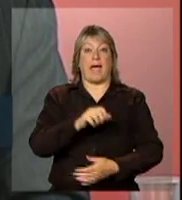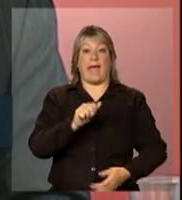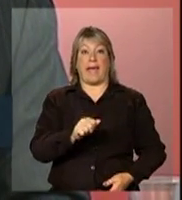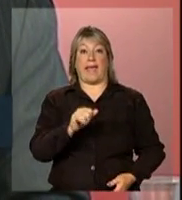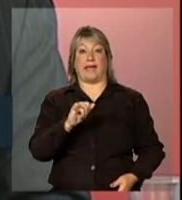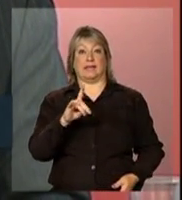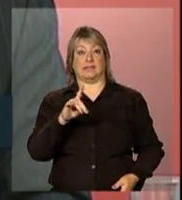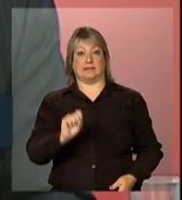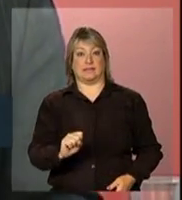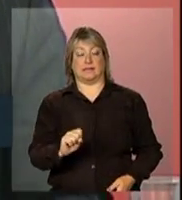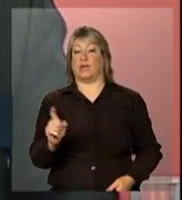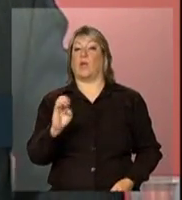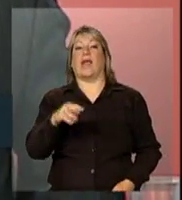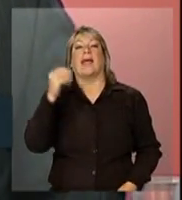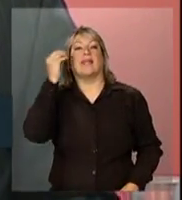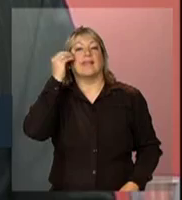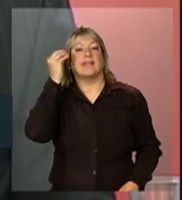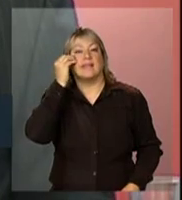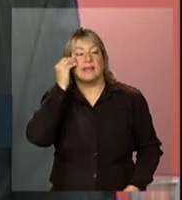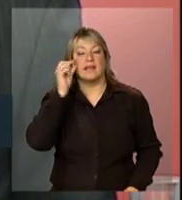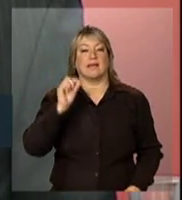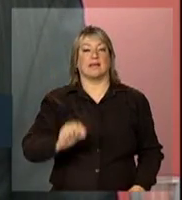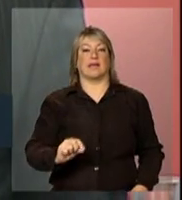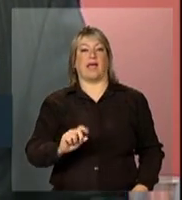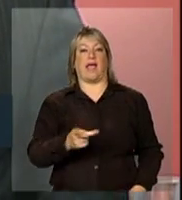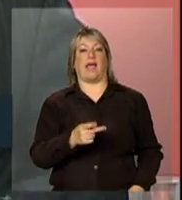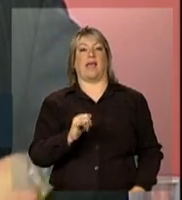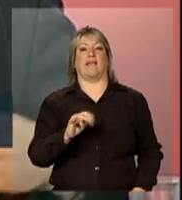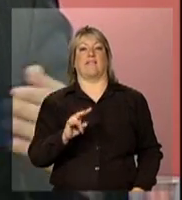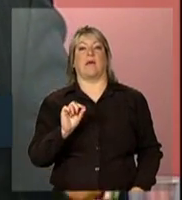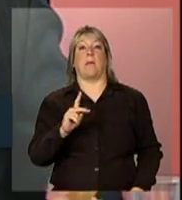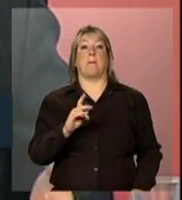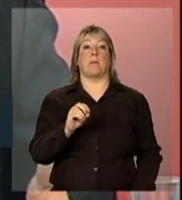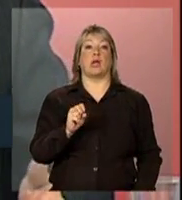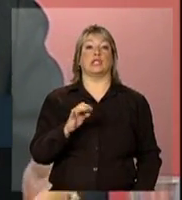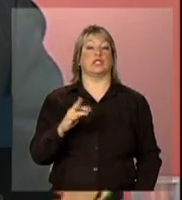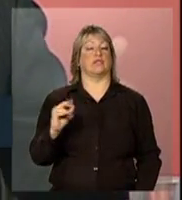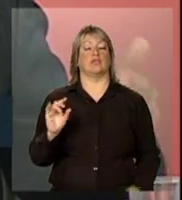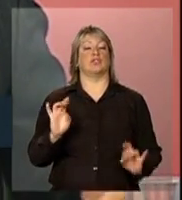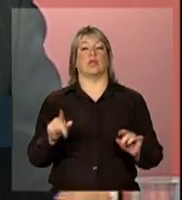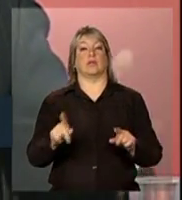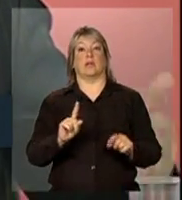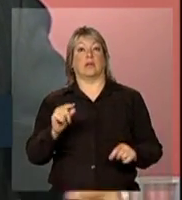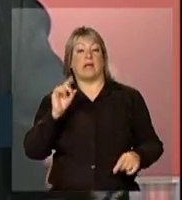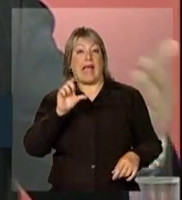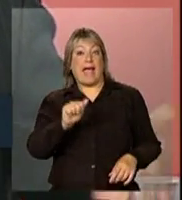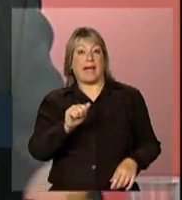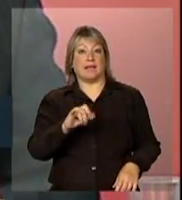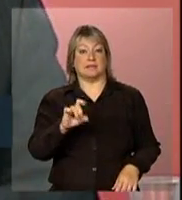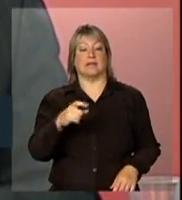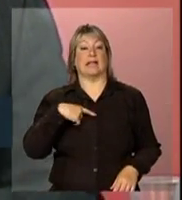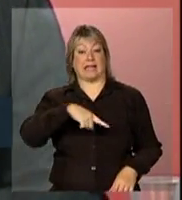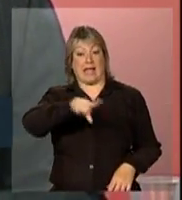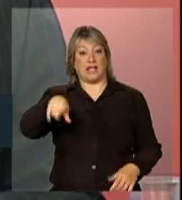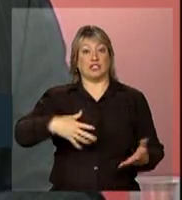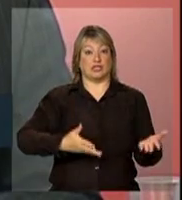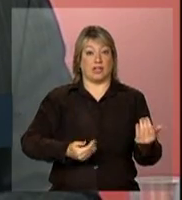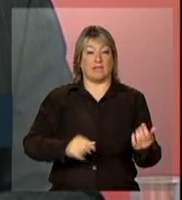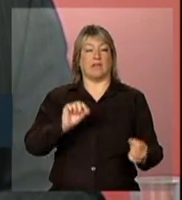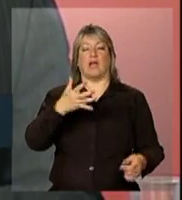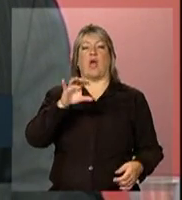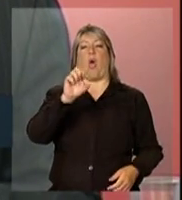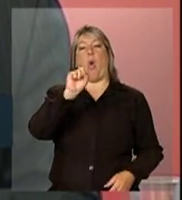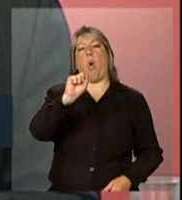HIV positivo. Então, uma parte desses jovens foram infectados há 8, 9, 10 anos atrás.